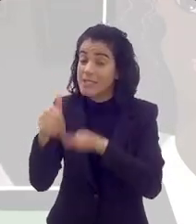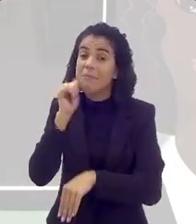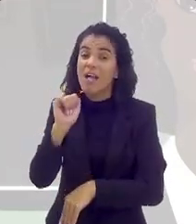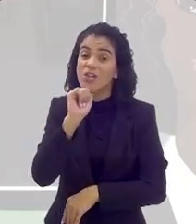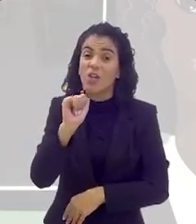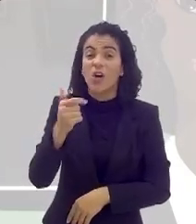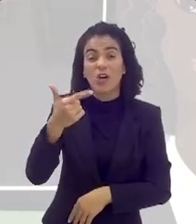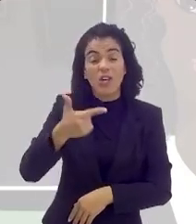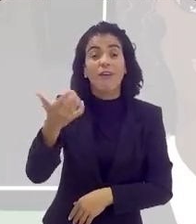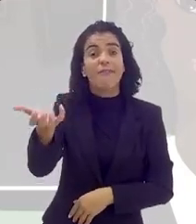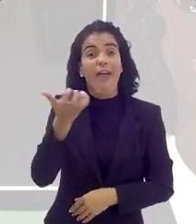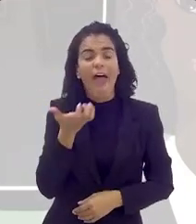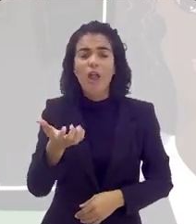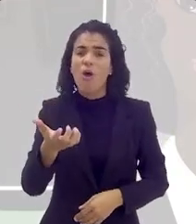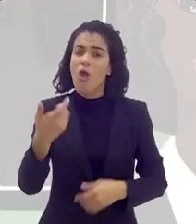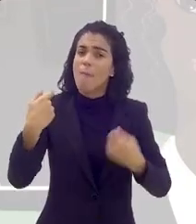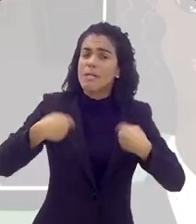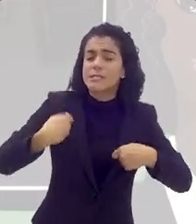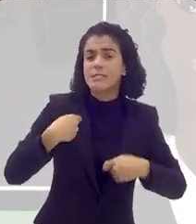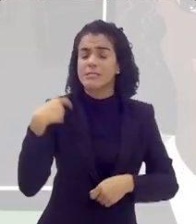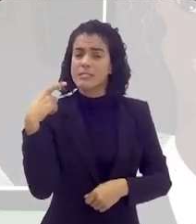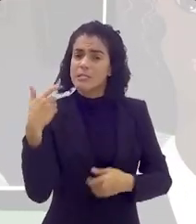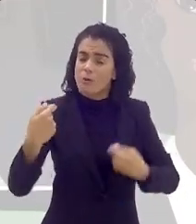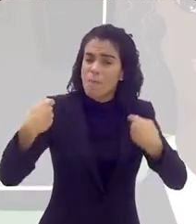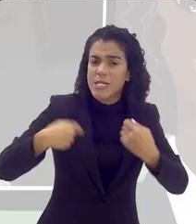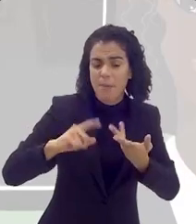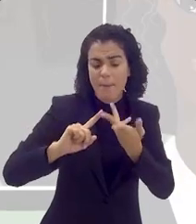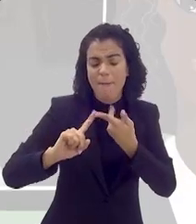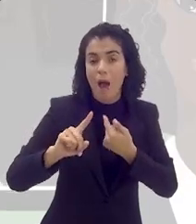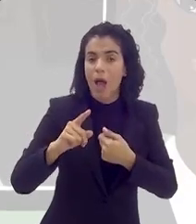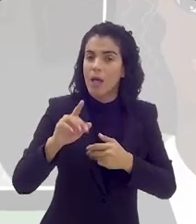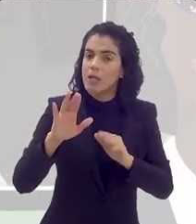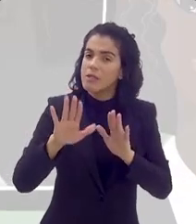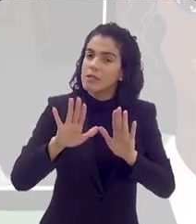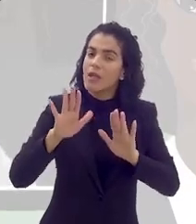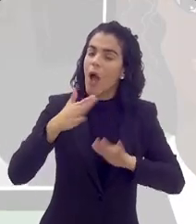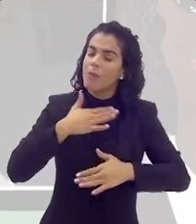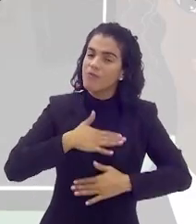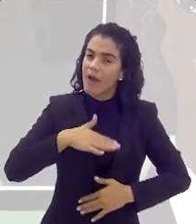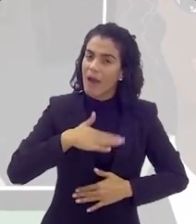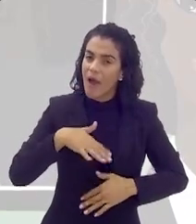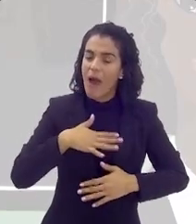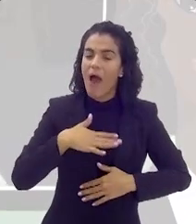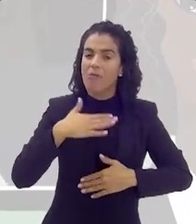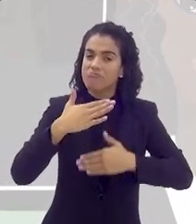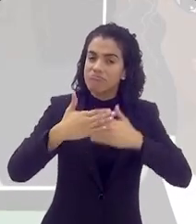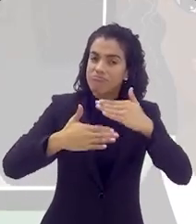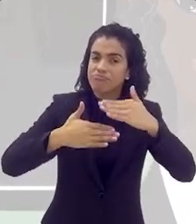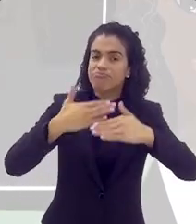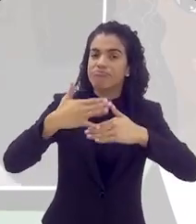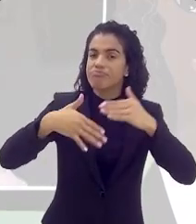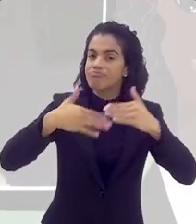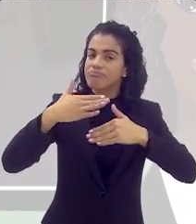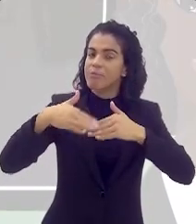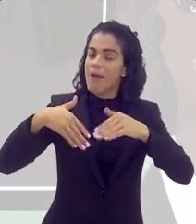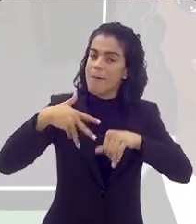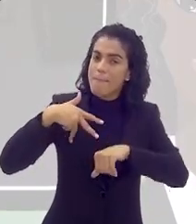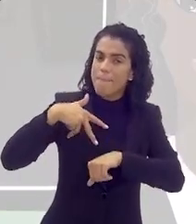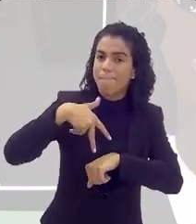madrasta quer, mas eu quero ir, mas eu tenho que ir, mas, então, às vezes a gente vai se colocando aos poucos para ir se